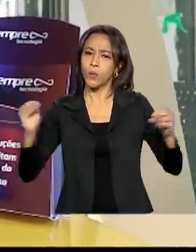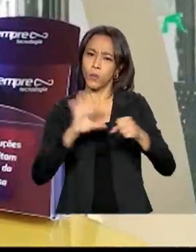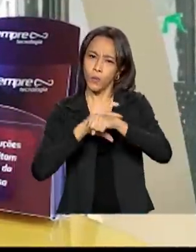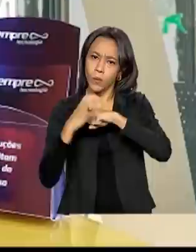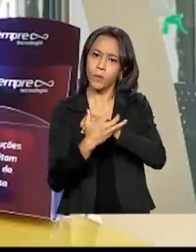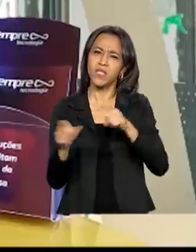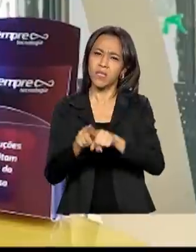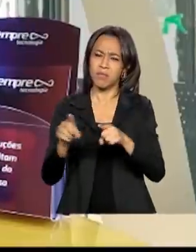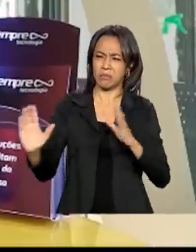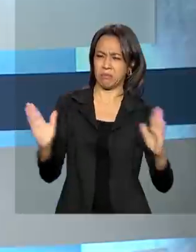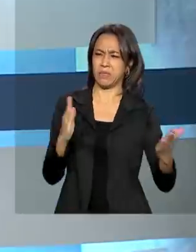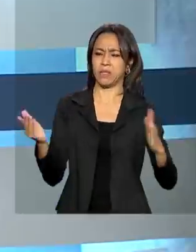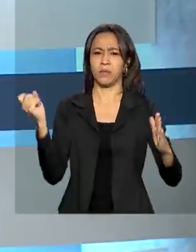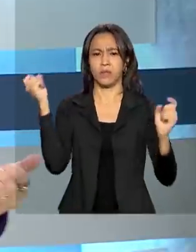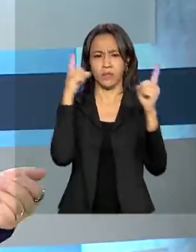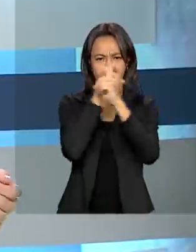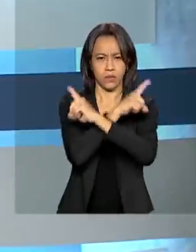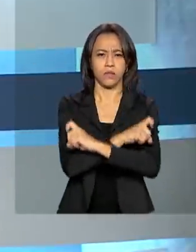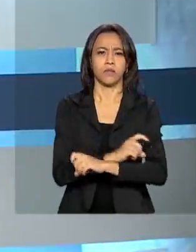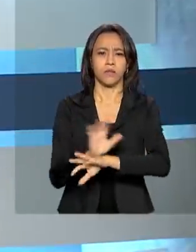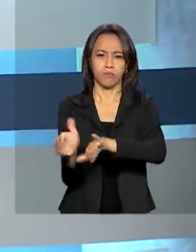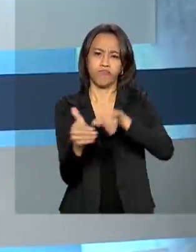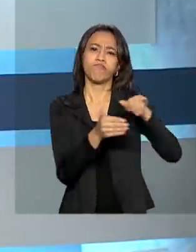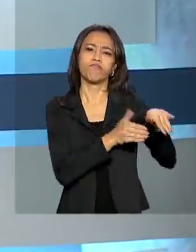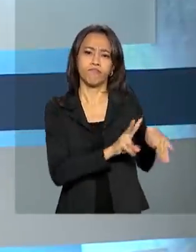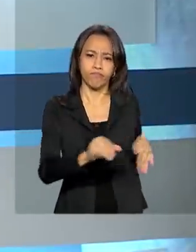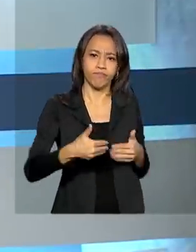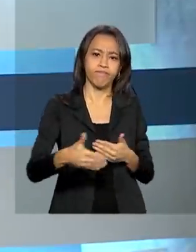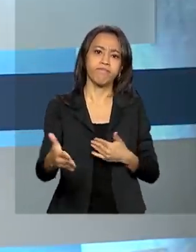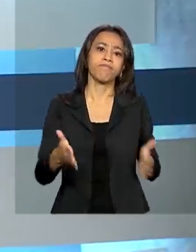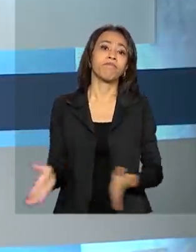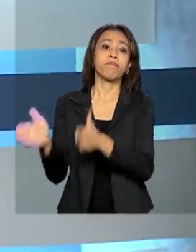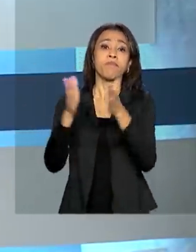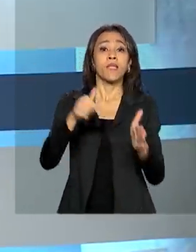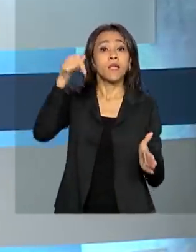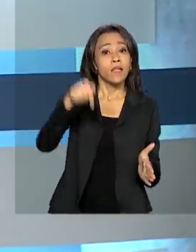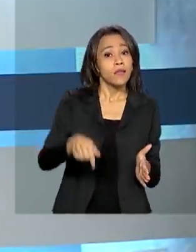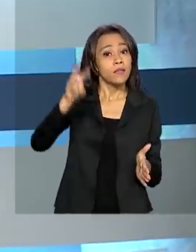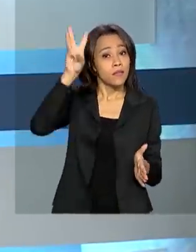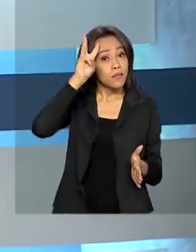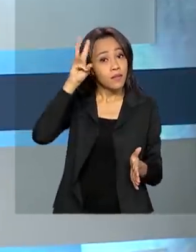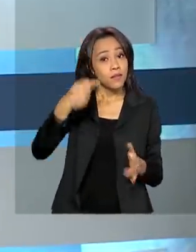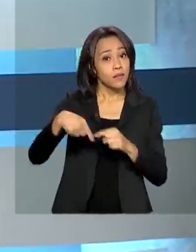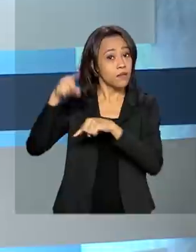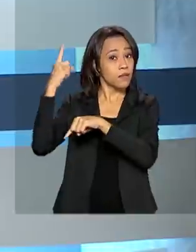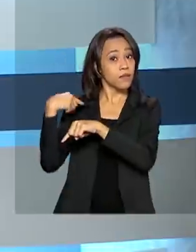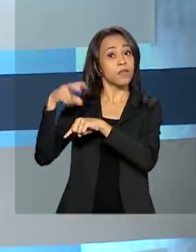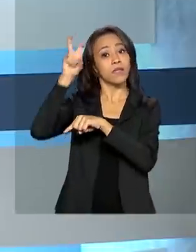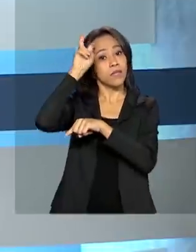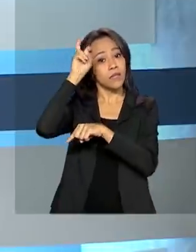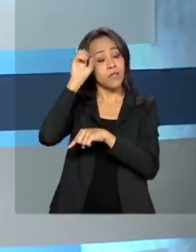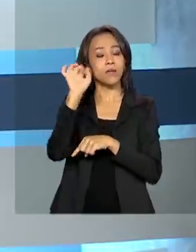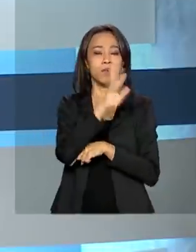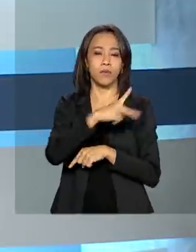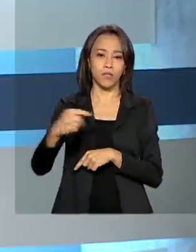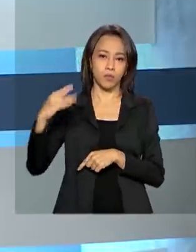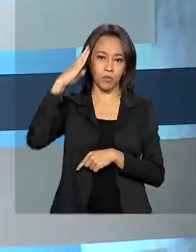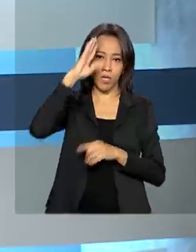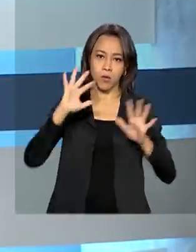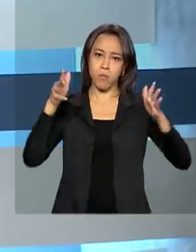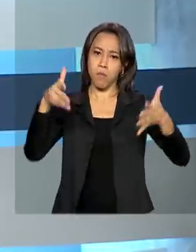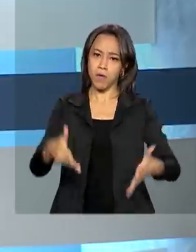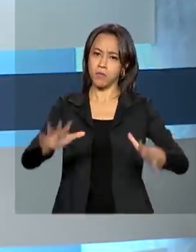esse cenário de crise. Nesta quinta-feira, o presidente Jair Bolsonaro participou da solenidade de promoção de oficiais